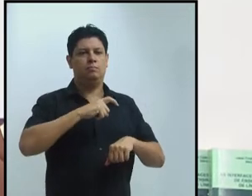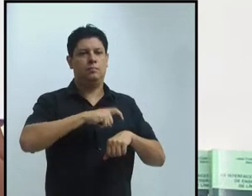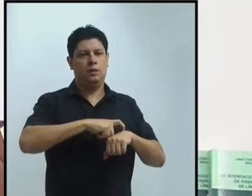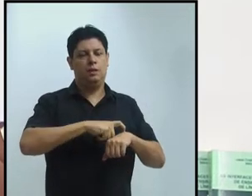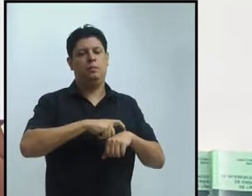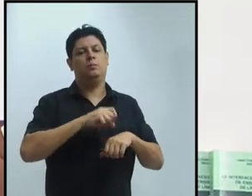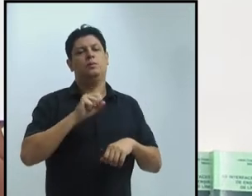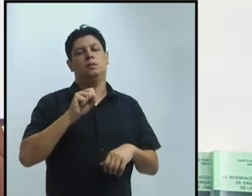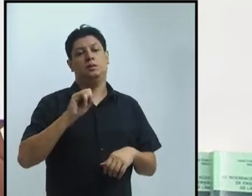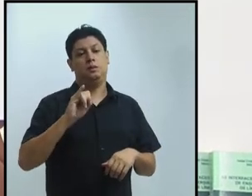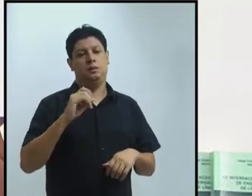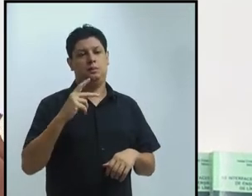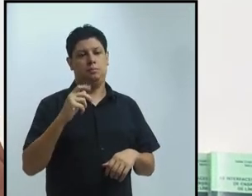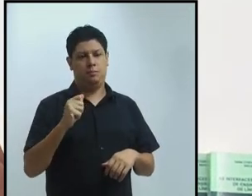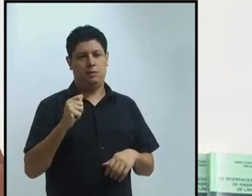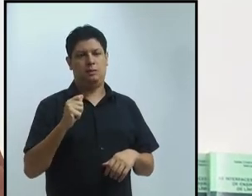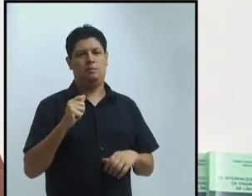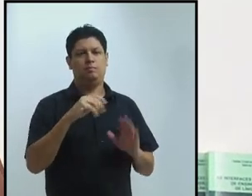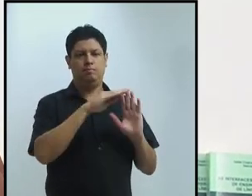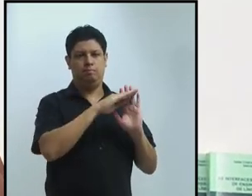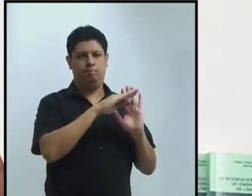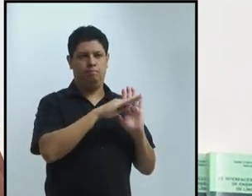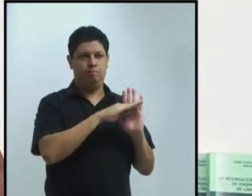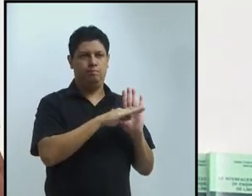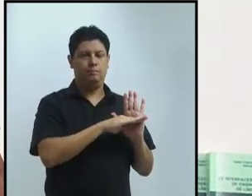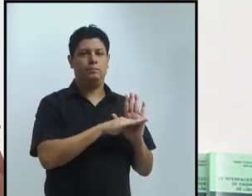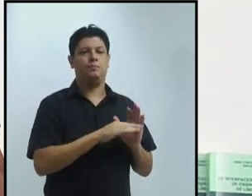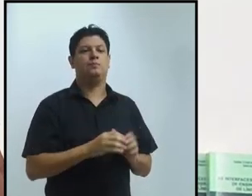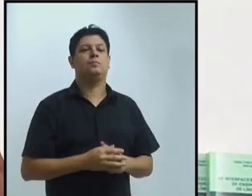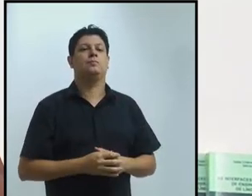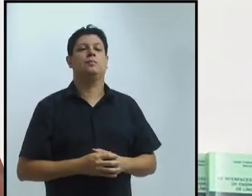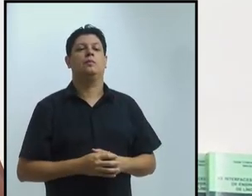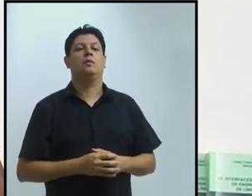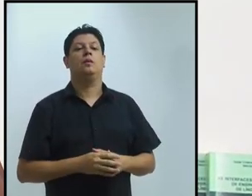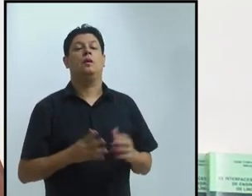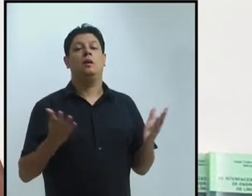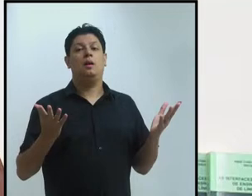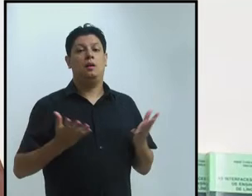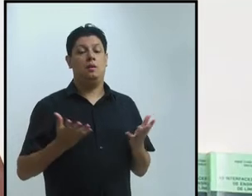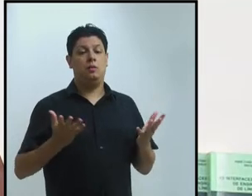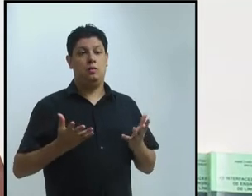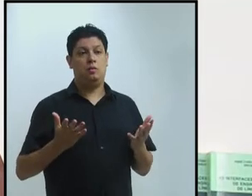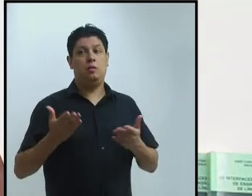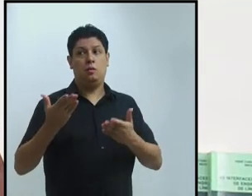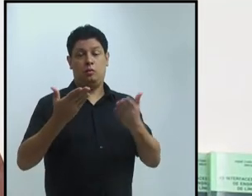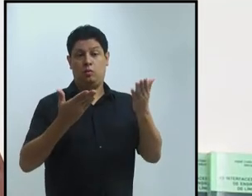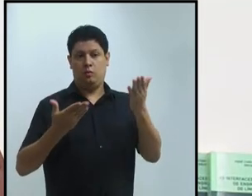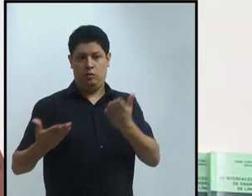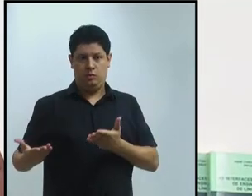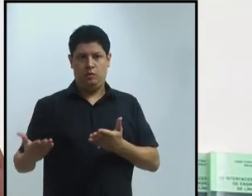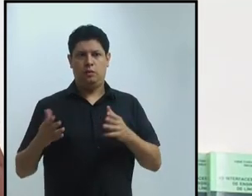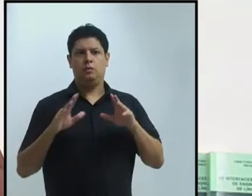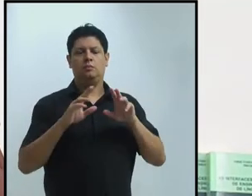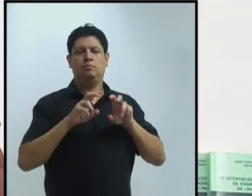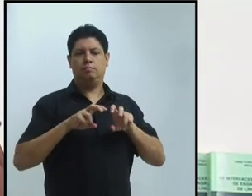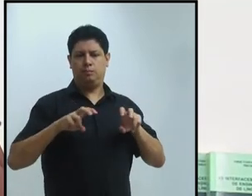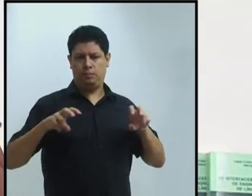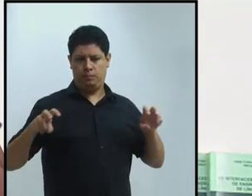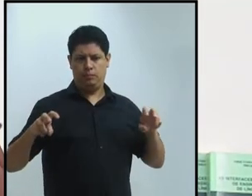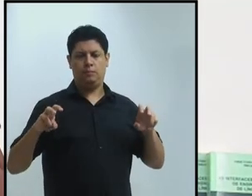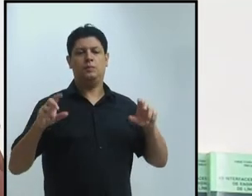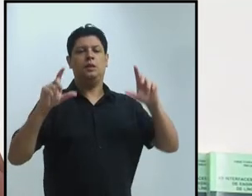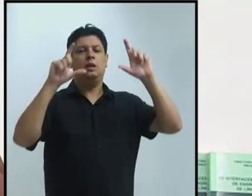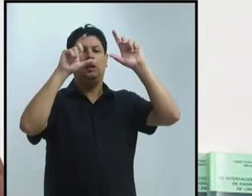nossa 20ª edição do CEPA e, agora, trazendo à mesa intitulada A